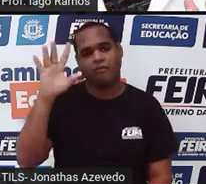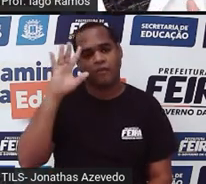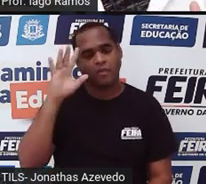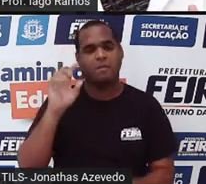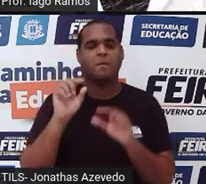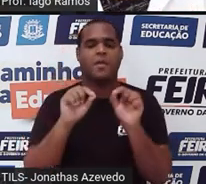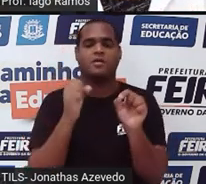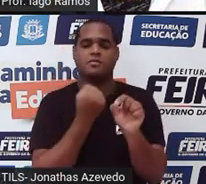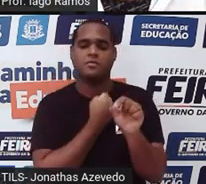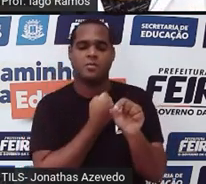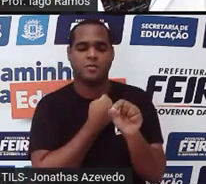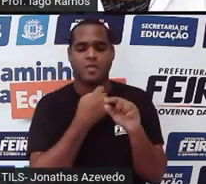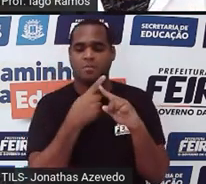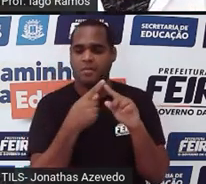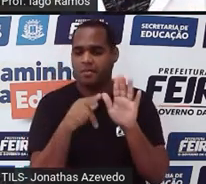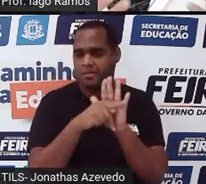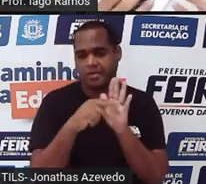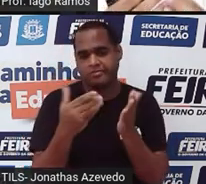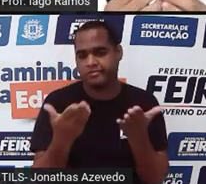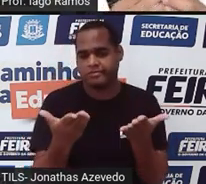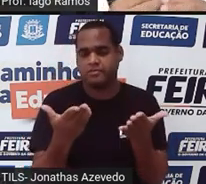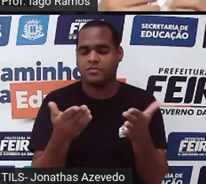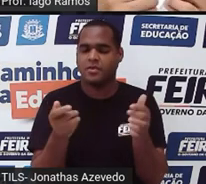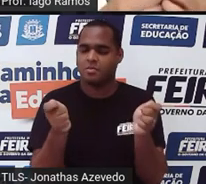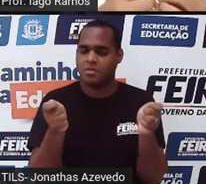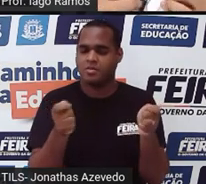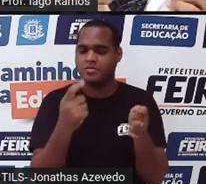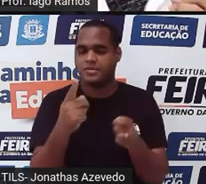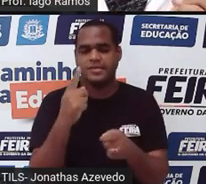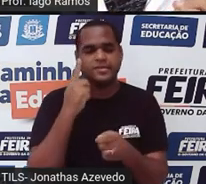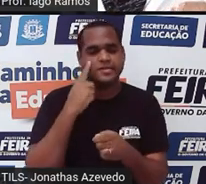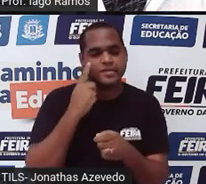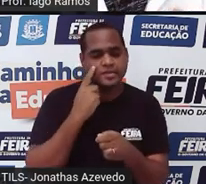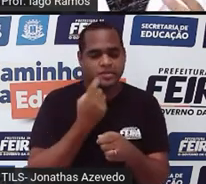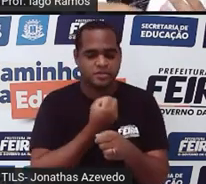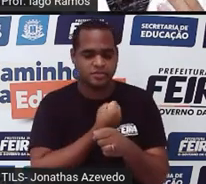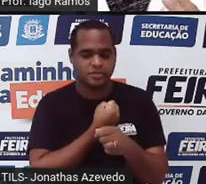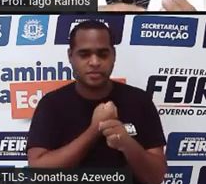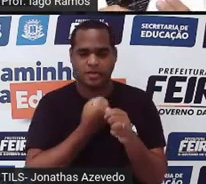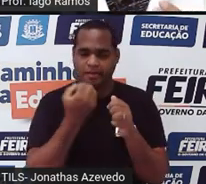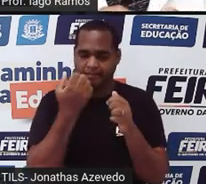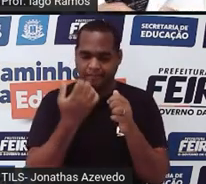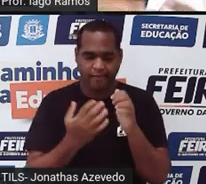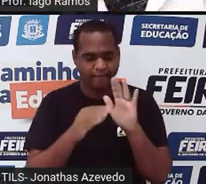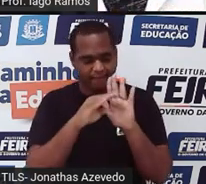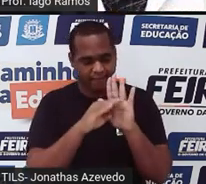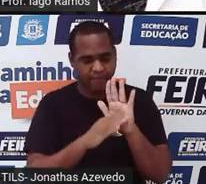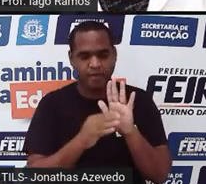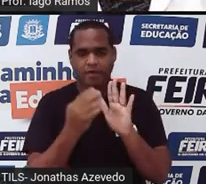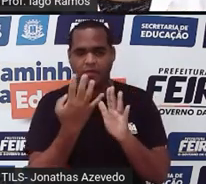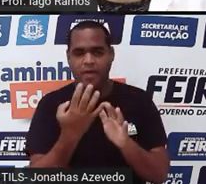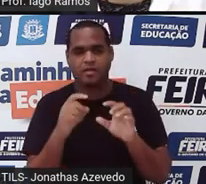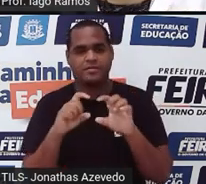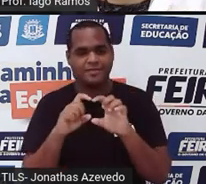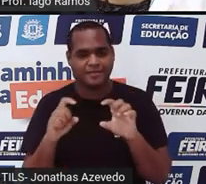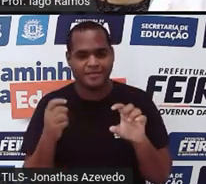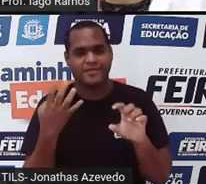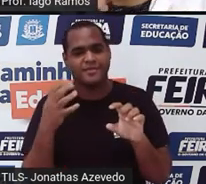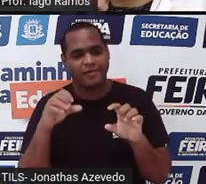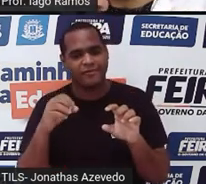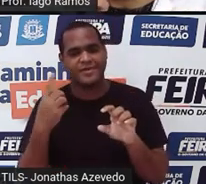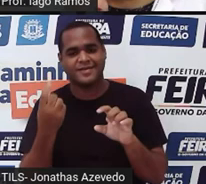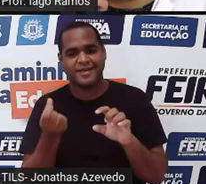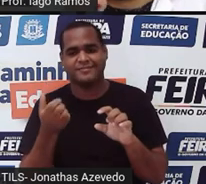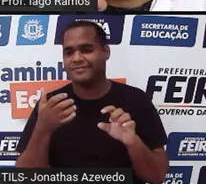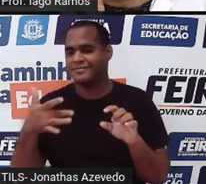vezes ele próprio. E aí vai dando aqueles números da sequência, que é o 4, 9, 16, e por aí vai.